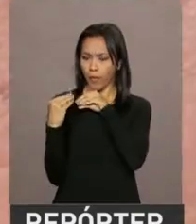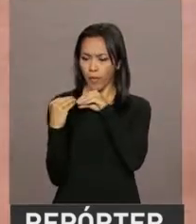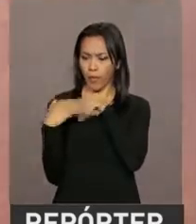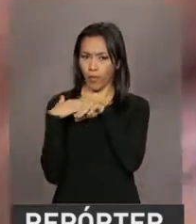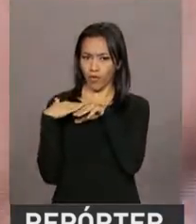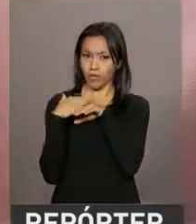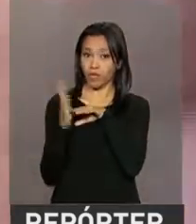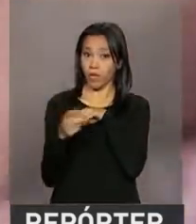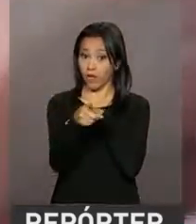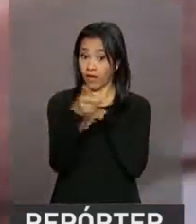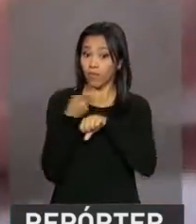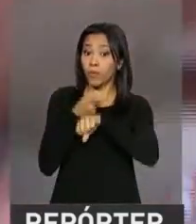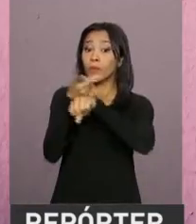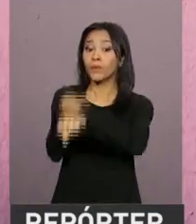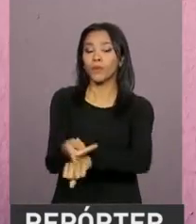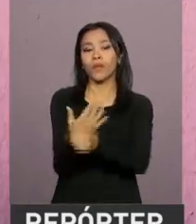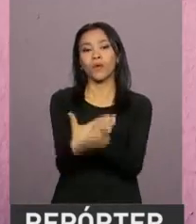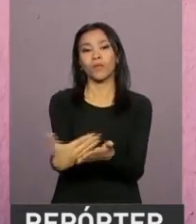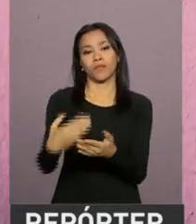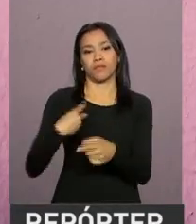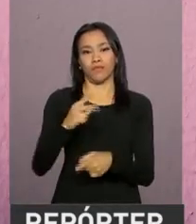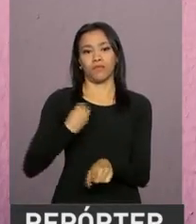reportagem, busca o recomeço.